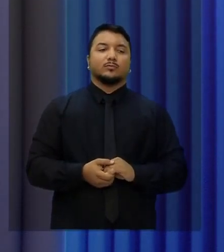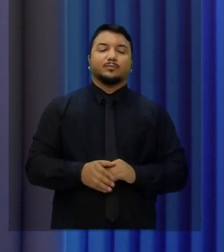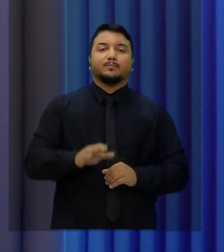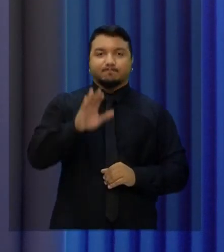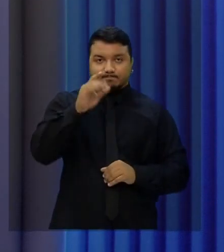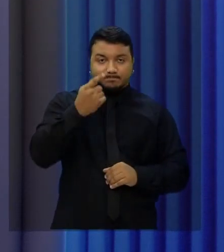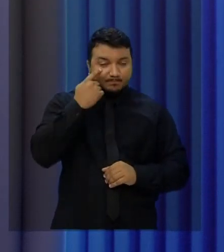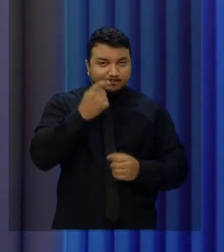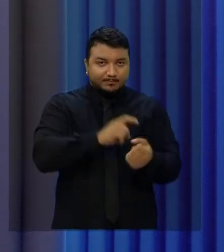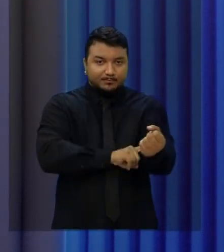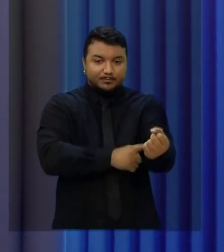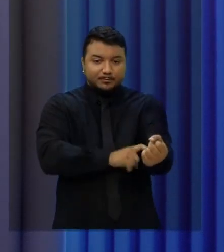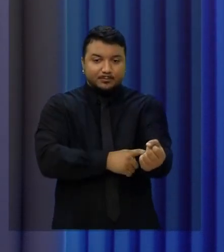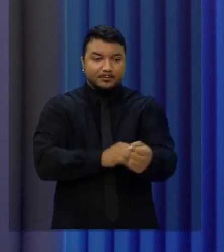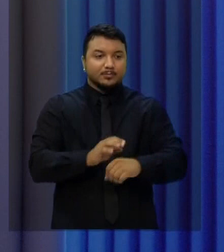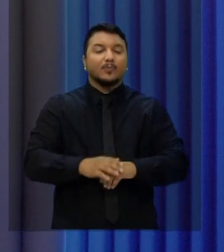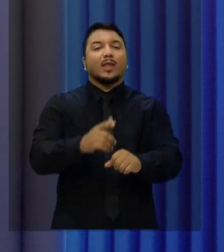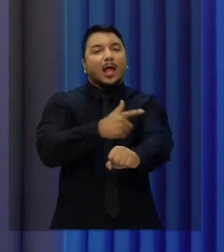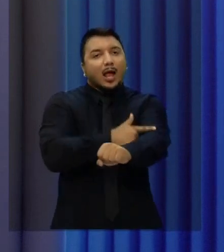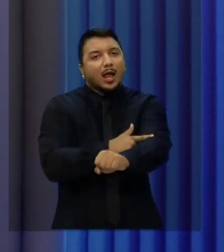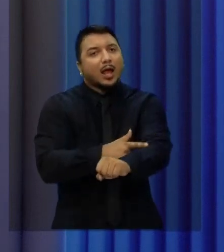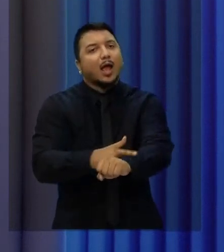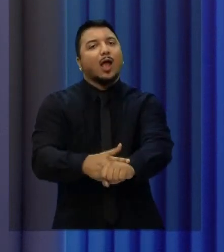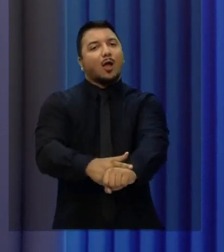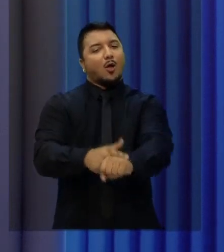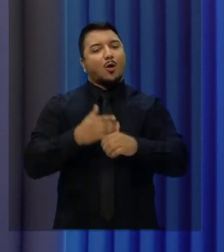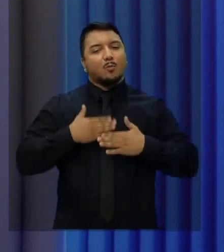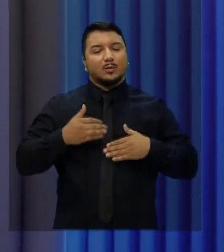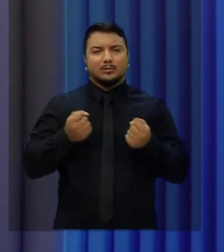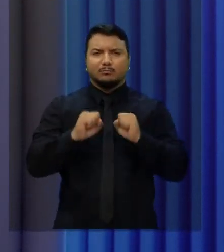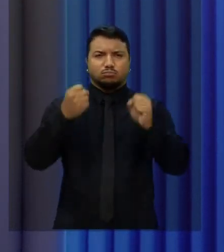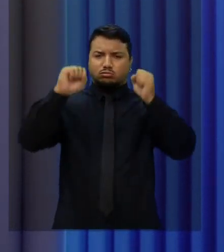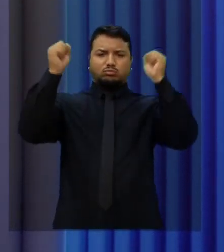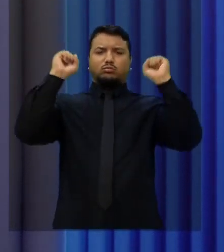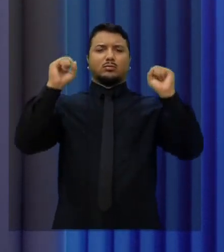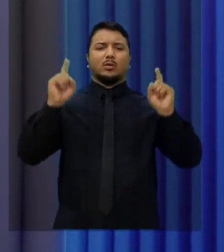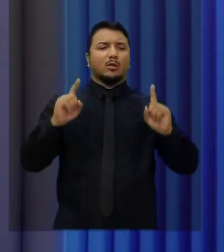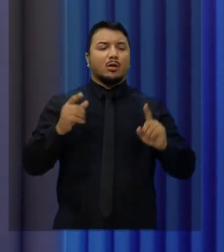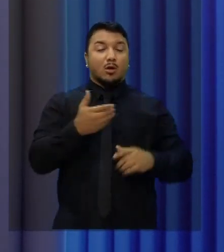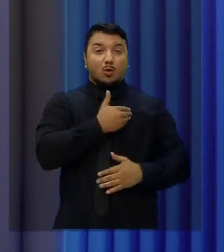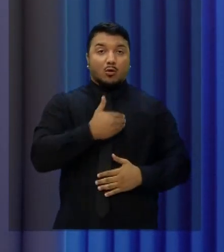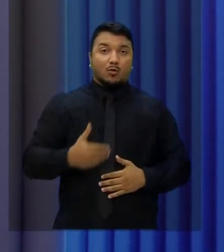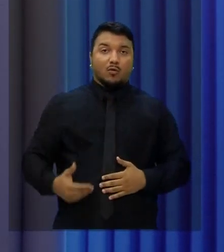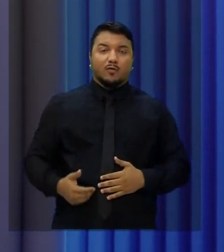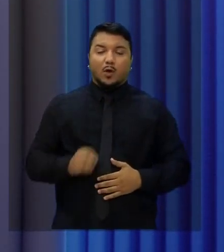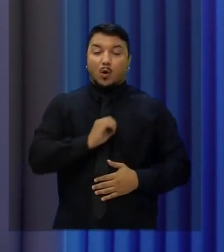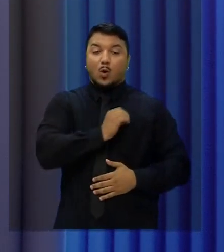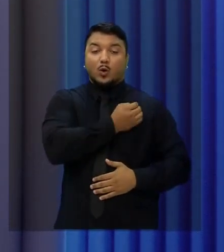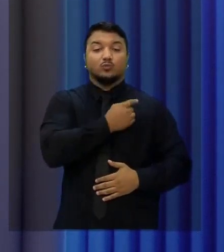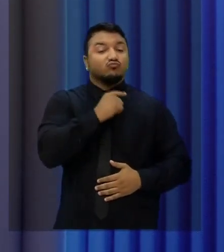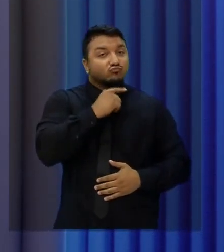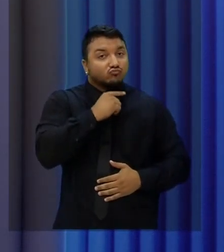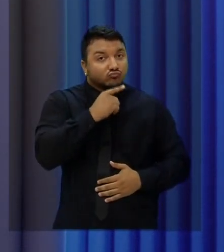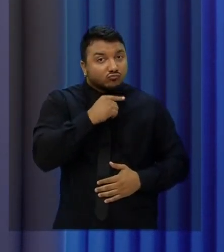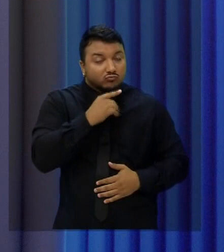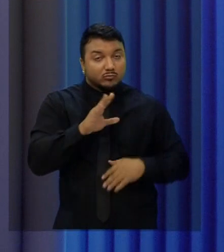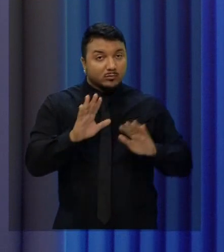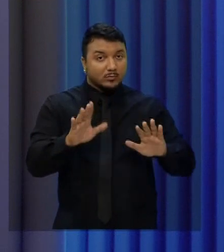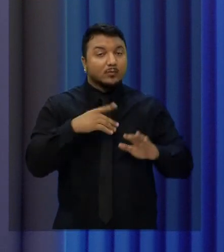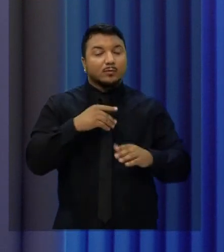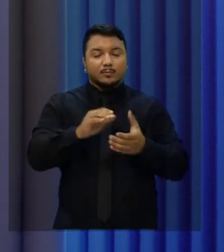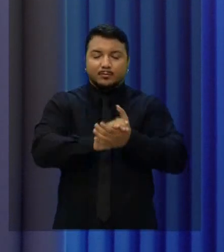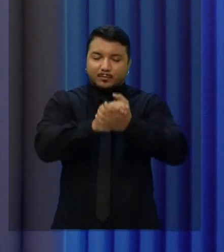Candidato é o Mano, calma, não precisa de estresse, na cadeira de governador não cabe o ódio. Eu queria saudar os cearenses que nos assistem nesse